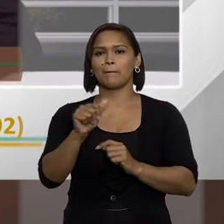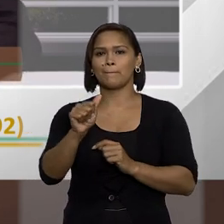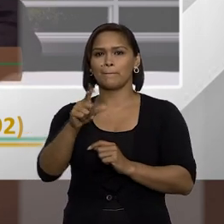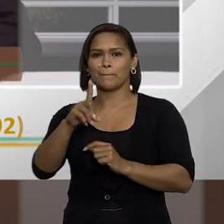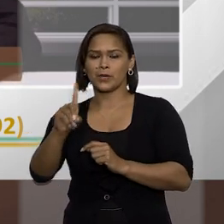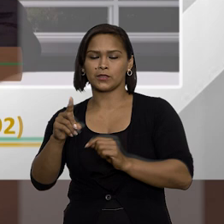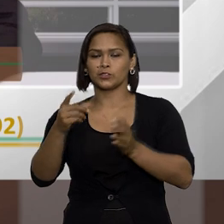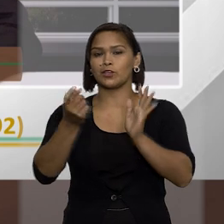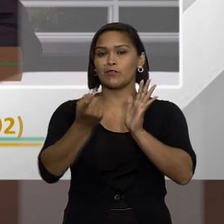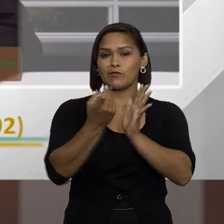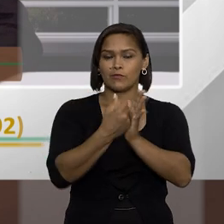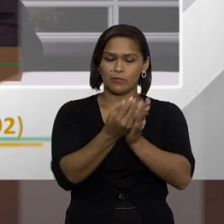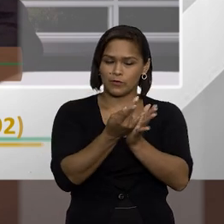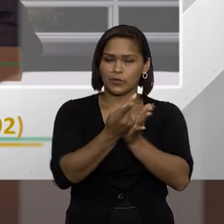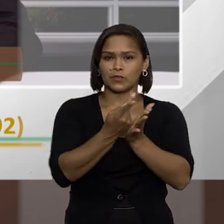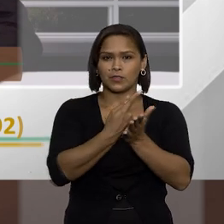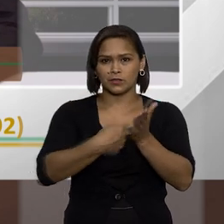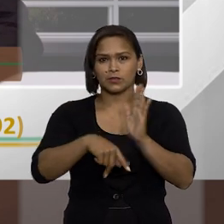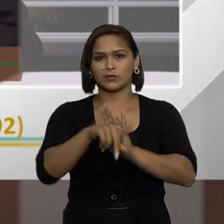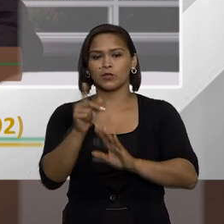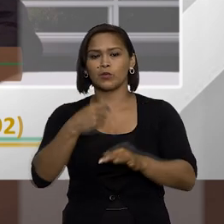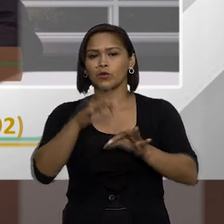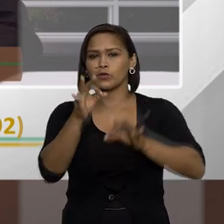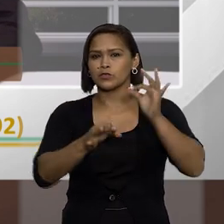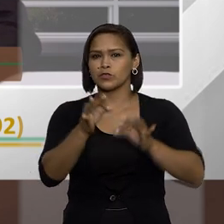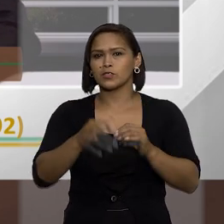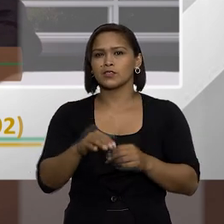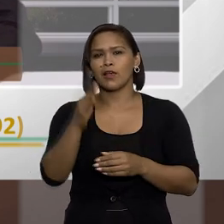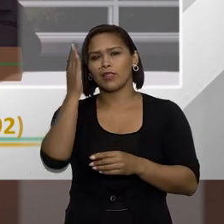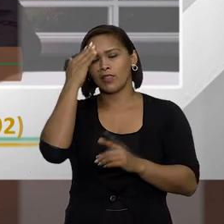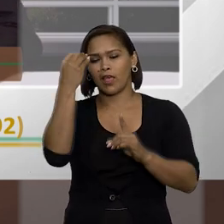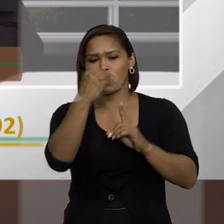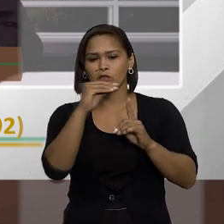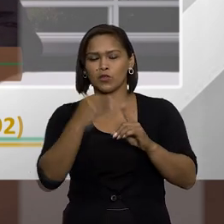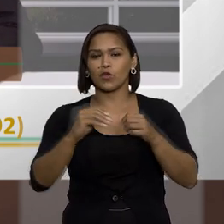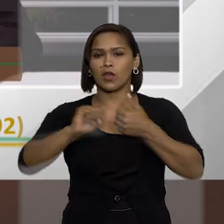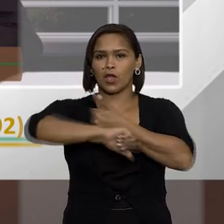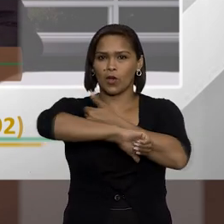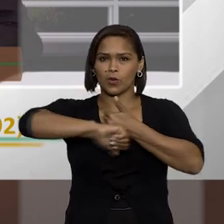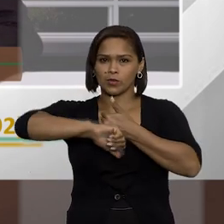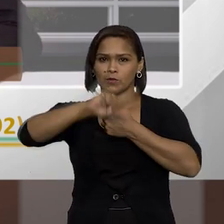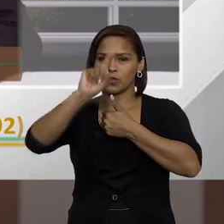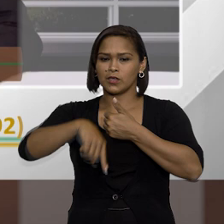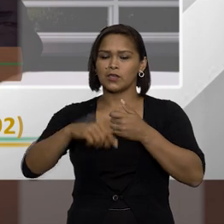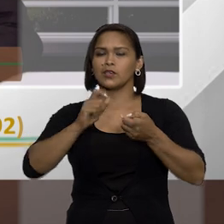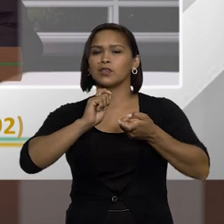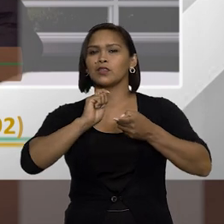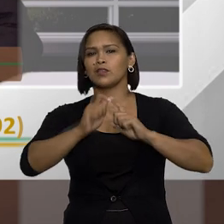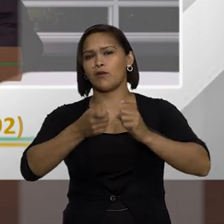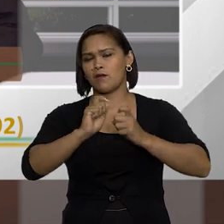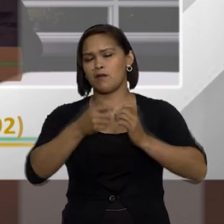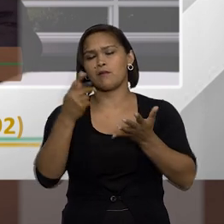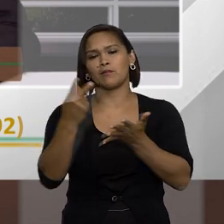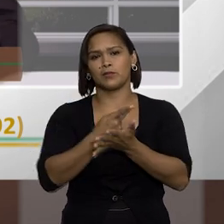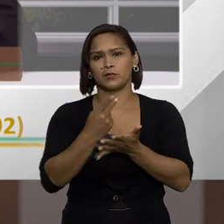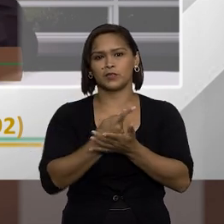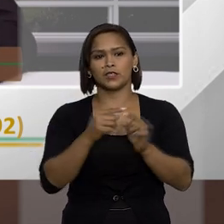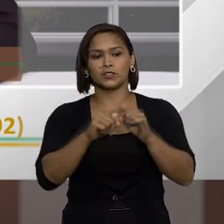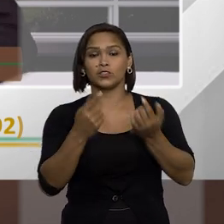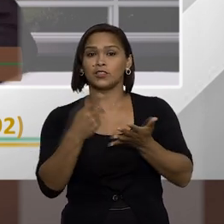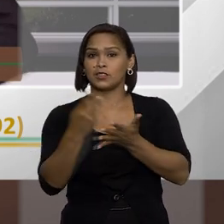foi feita na ação de improbidade, porque o judiciário entendeu que a tortura atenta contra a moralidade, portanto é um ato de improbidade.